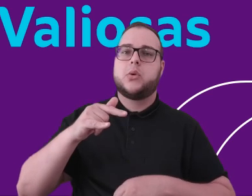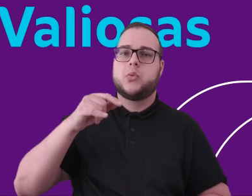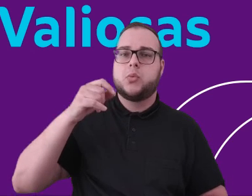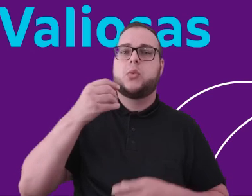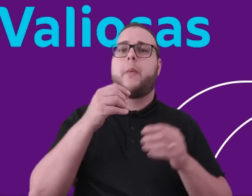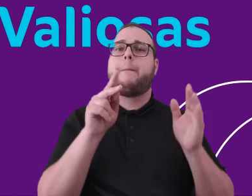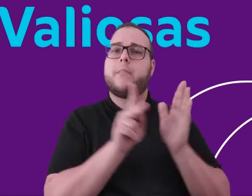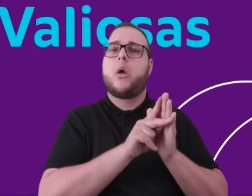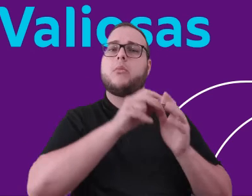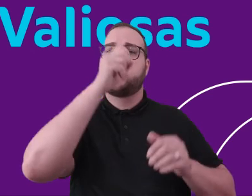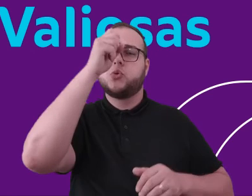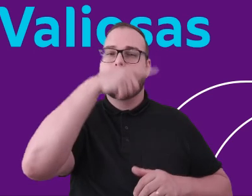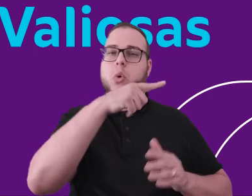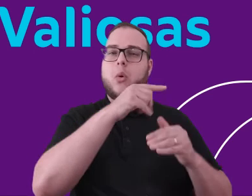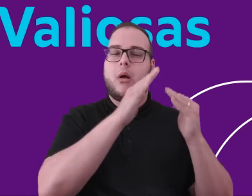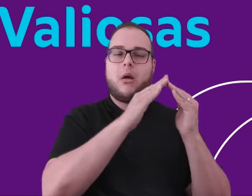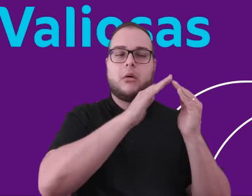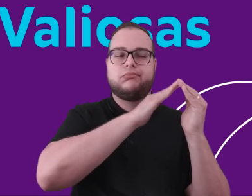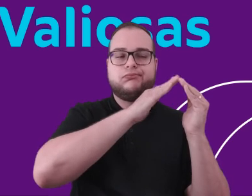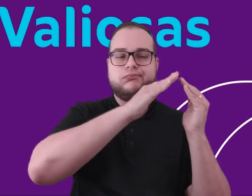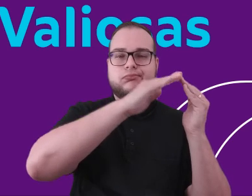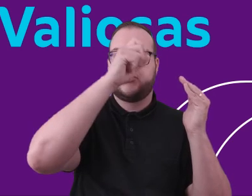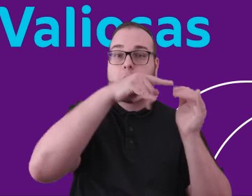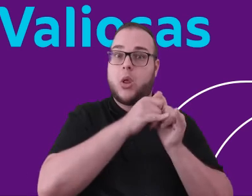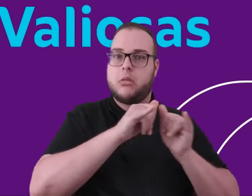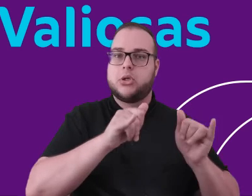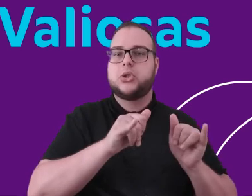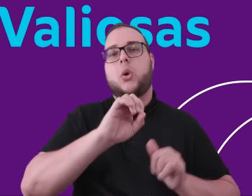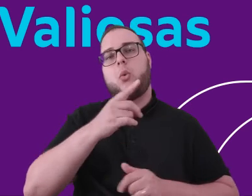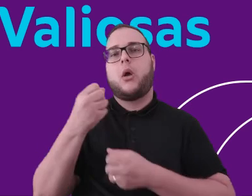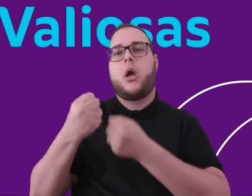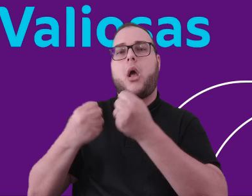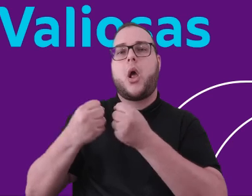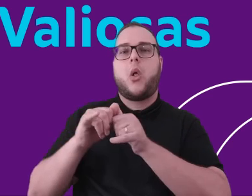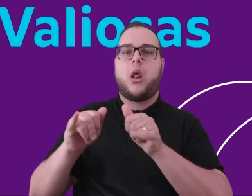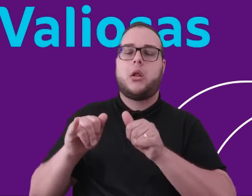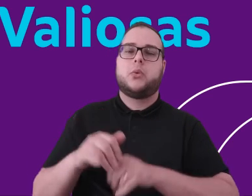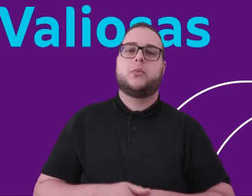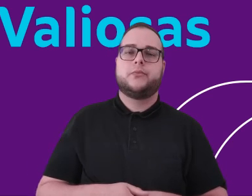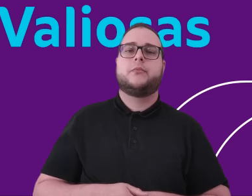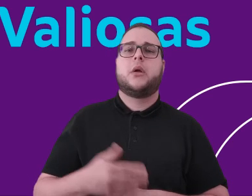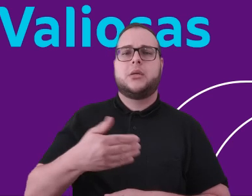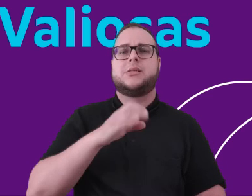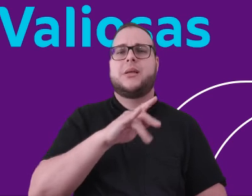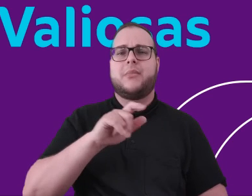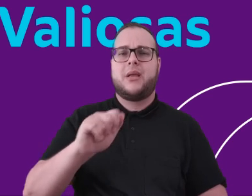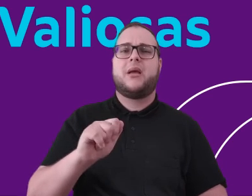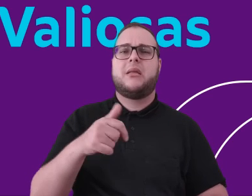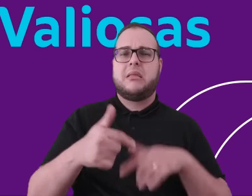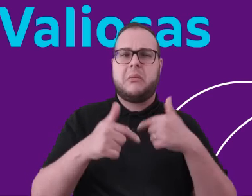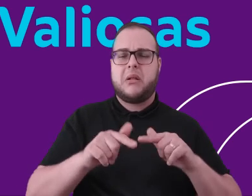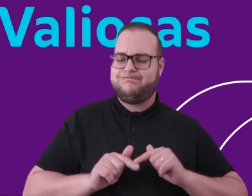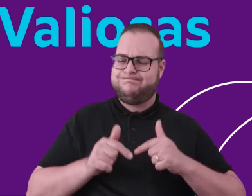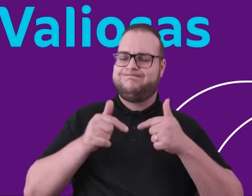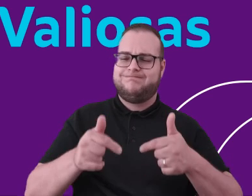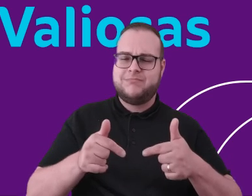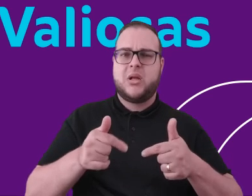solar ou veículos elétricos. Aqui na CBA, estamos trabalhando muito próximo aos nossos clientes, para que a economia brasileira seja cada